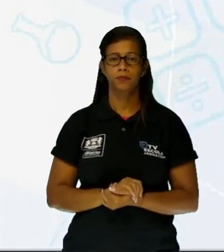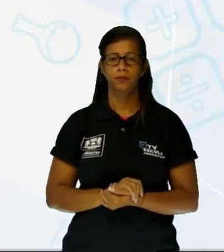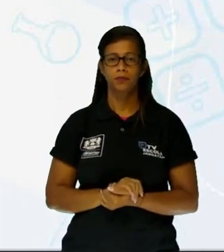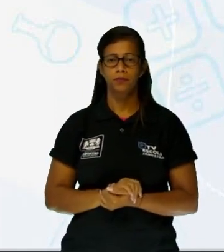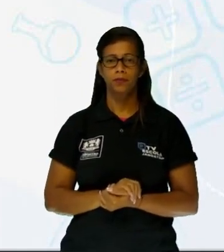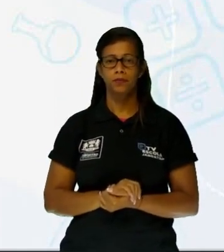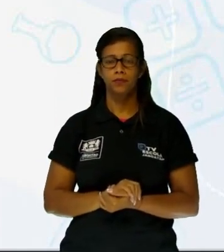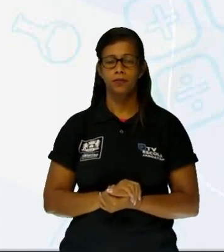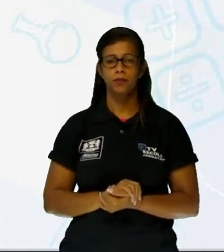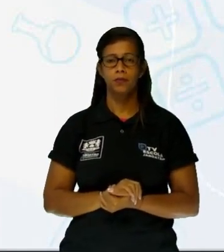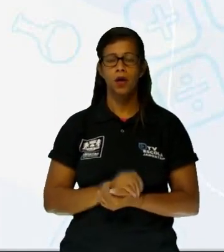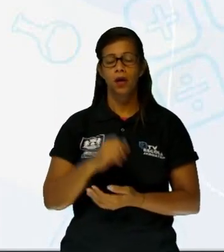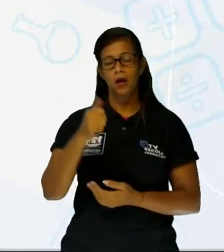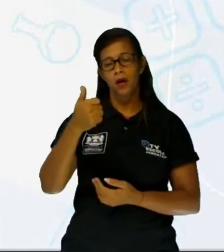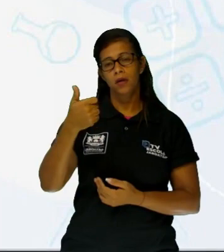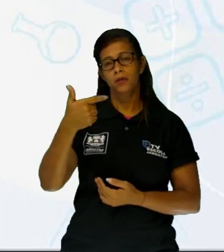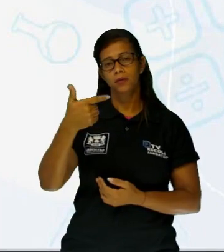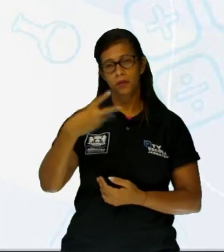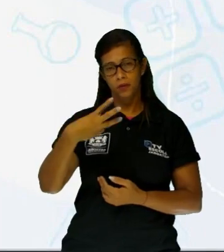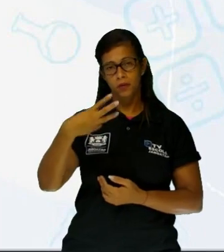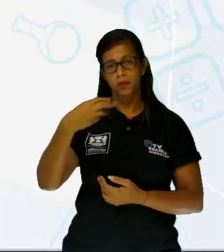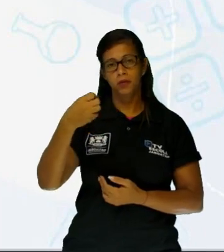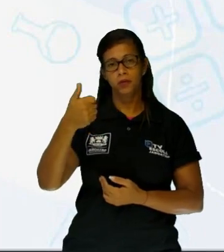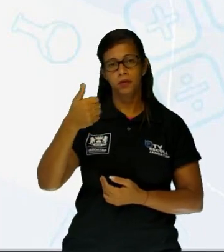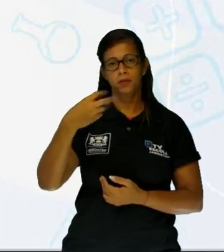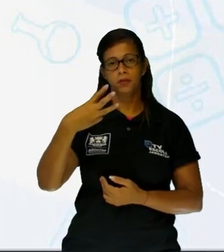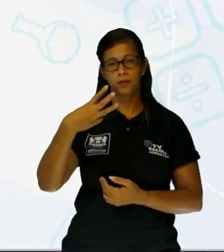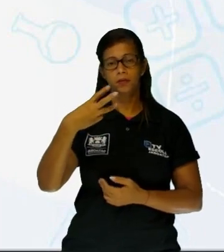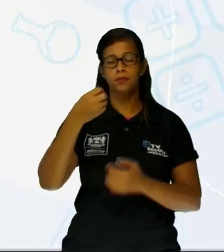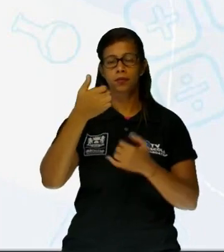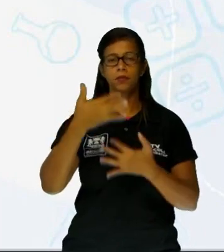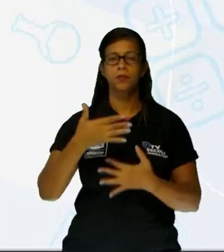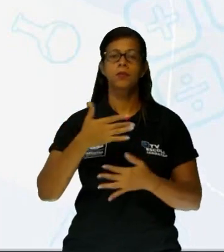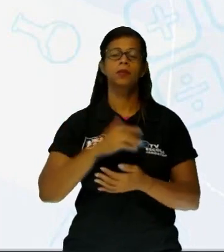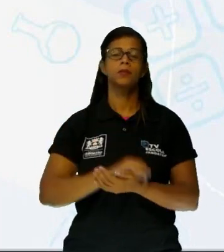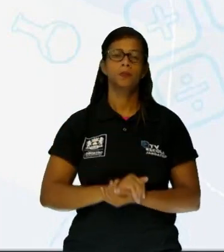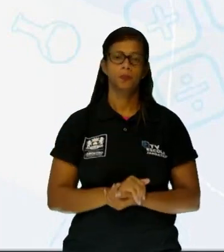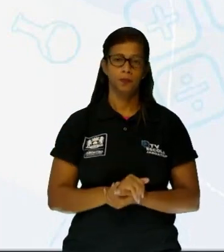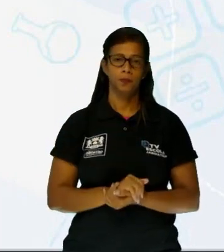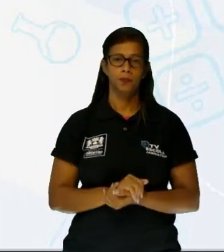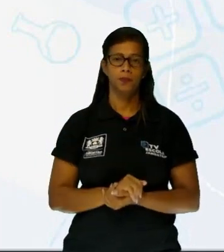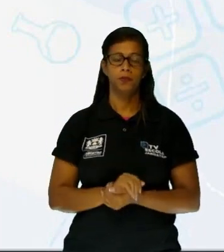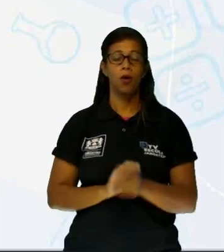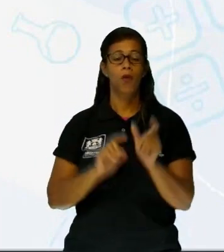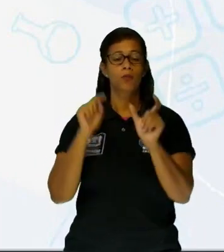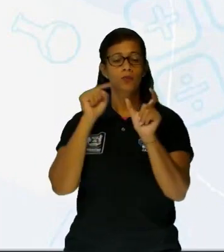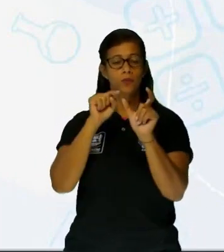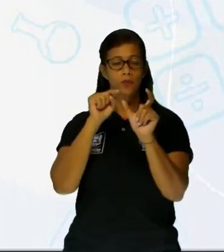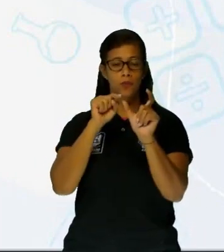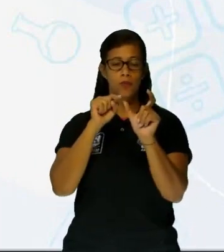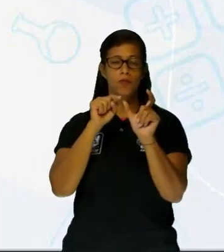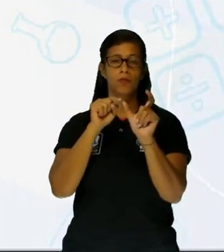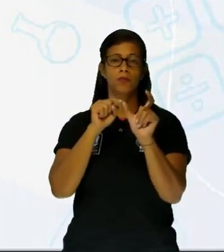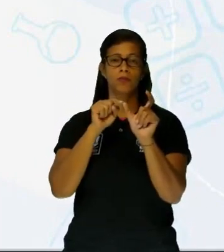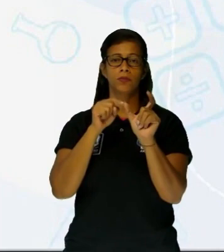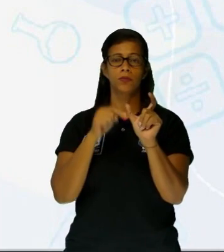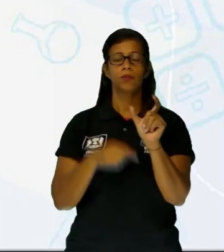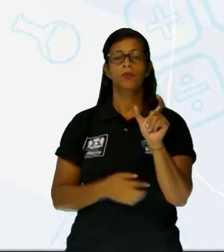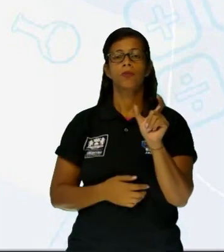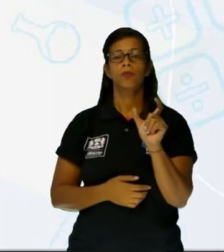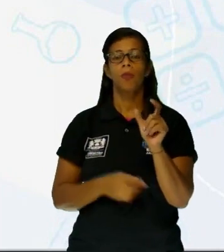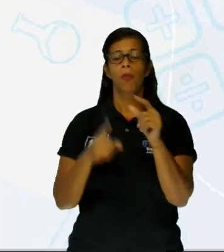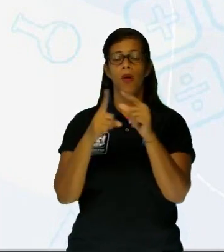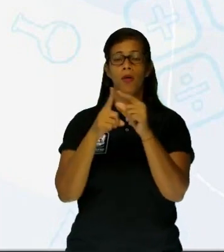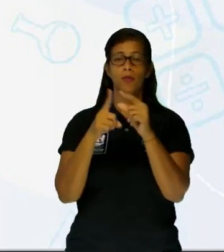A questão 13 diz o seguinte. A escolha do vocabulário vaticínio, no contexto, remete o leitor à relação de